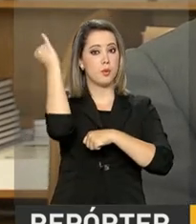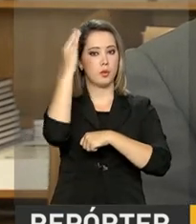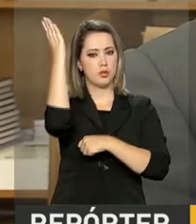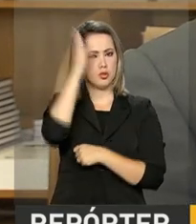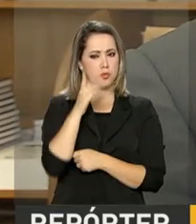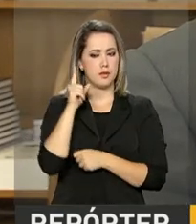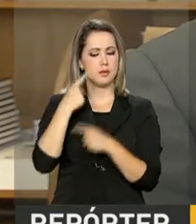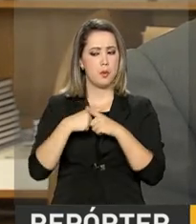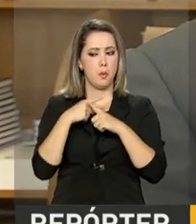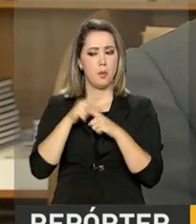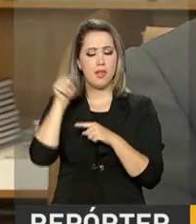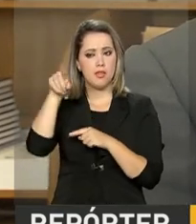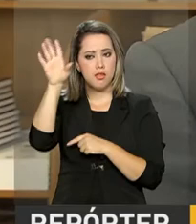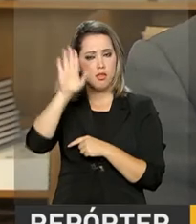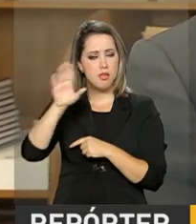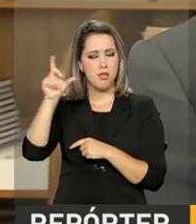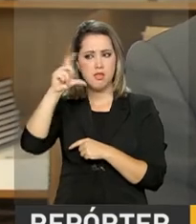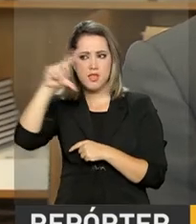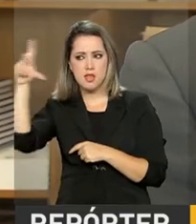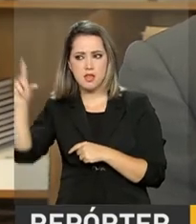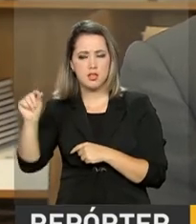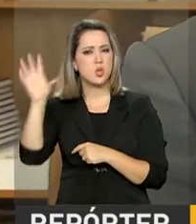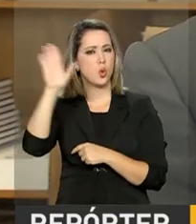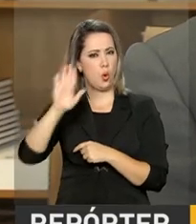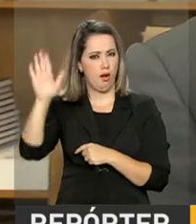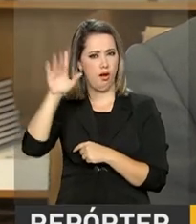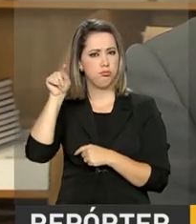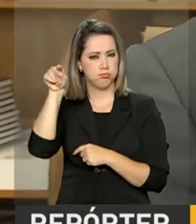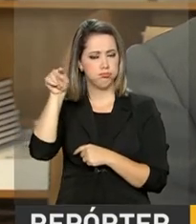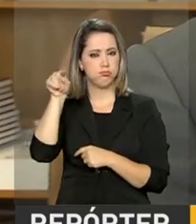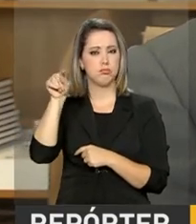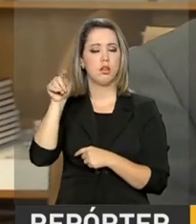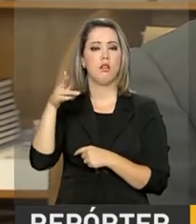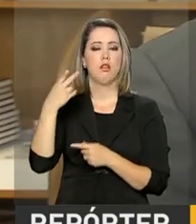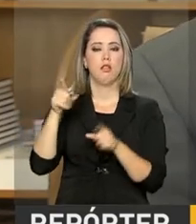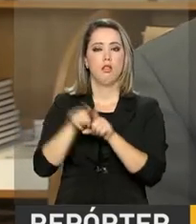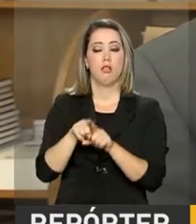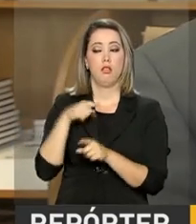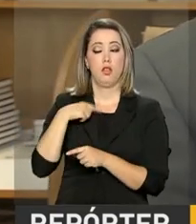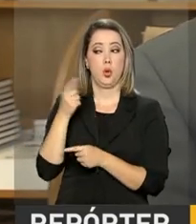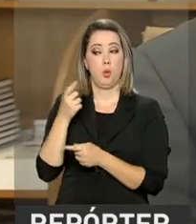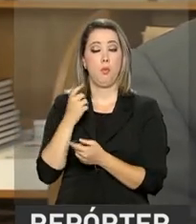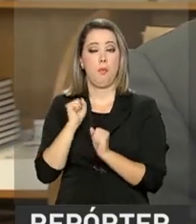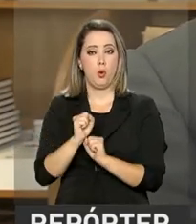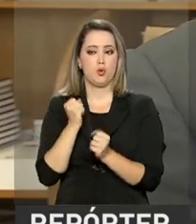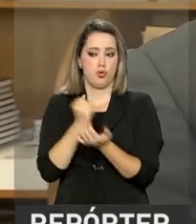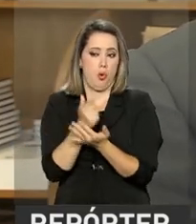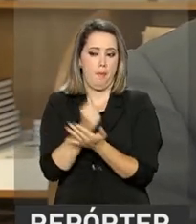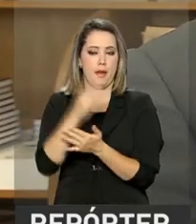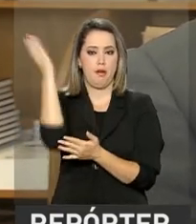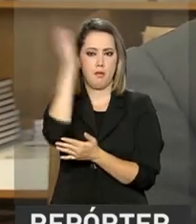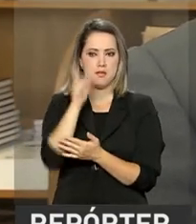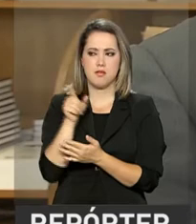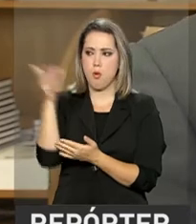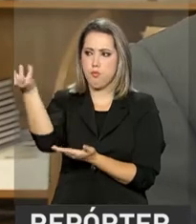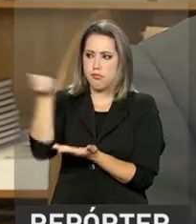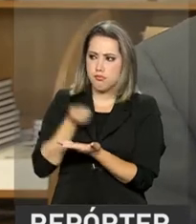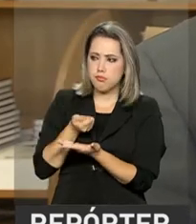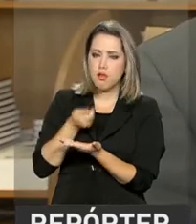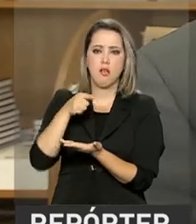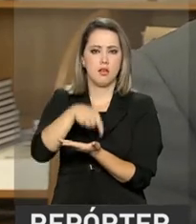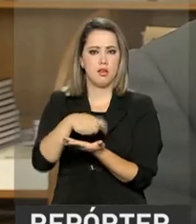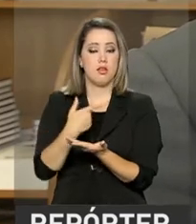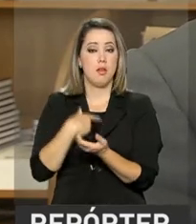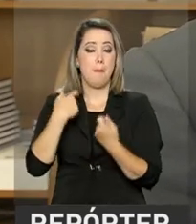que aquela região tem não só produtos que interessam ao Brasil, como também tem necessidade de produtos que o